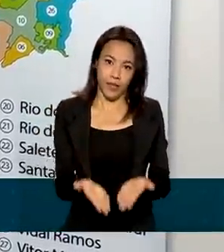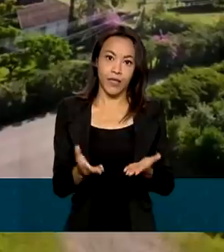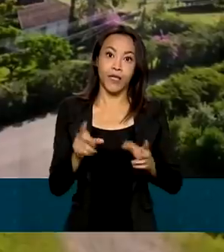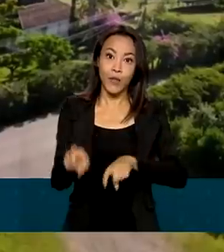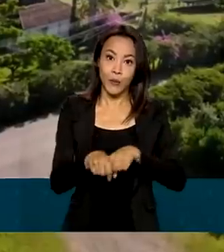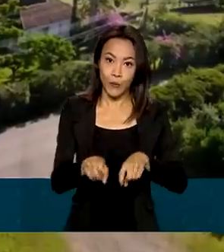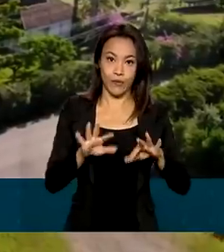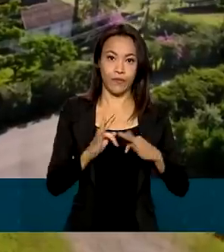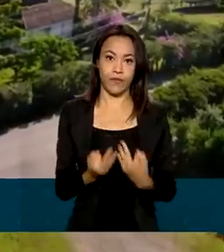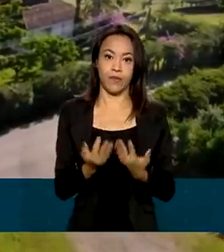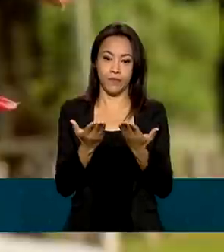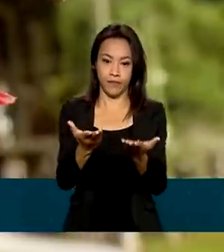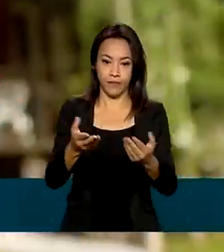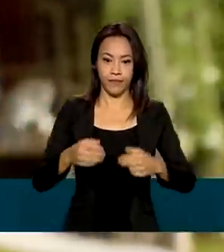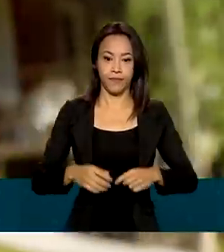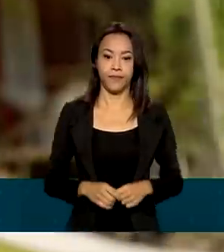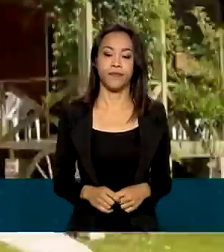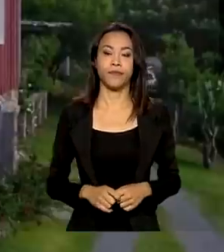familiar.